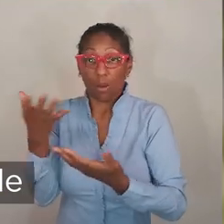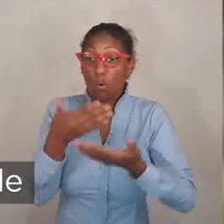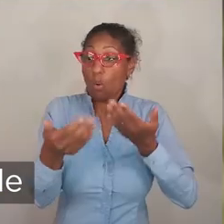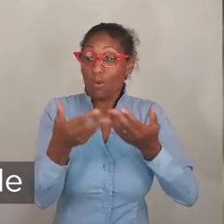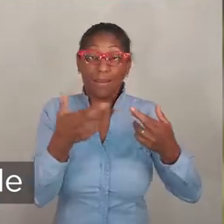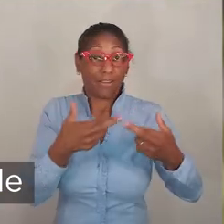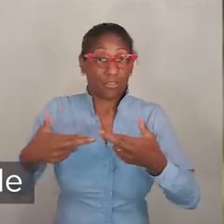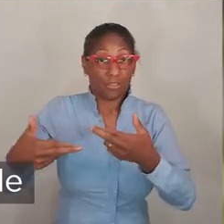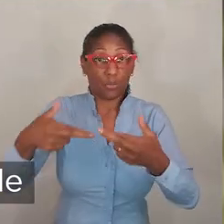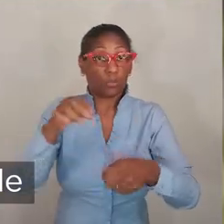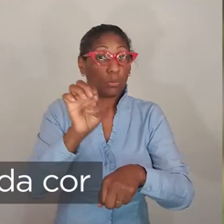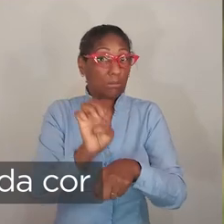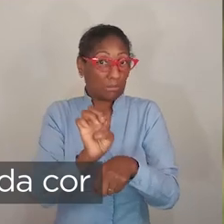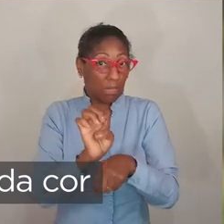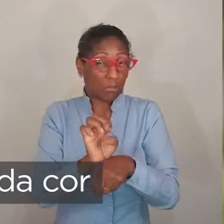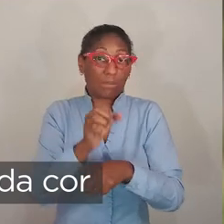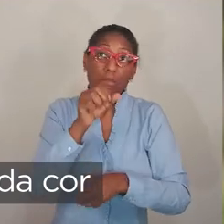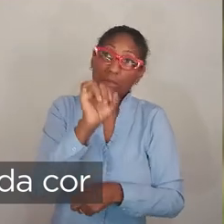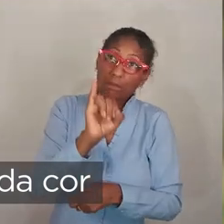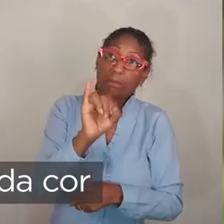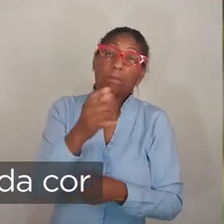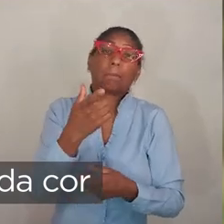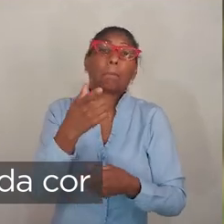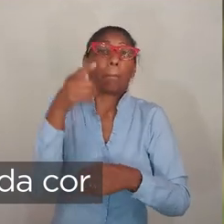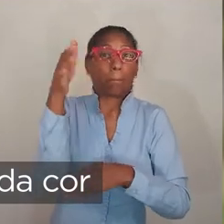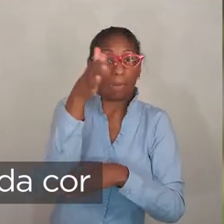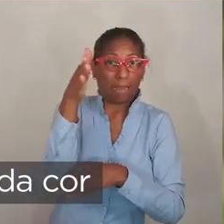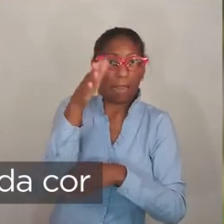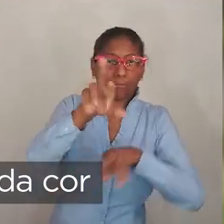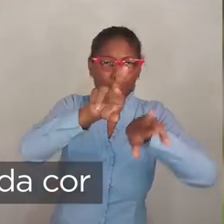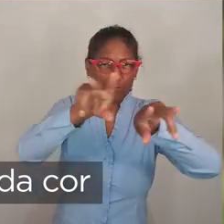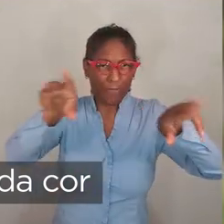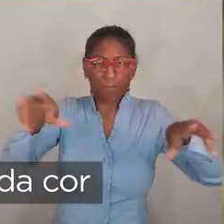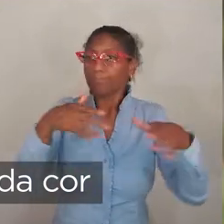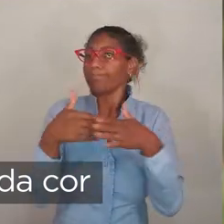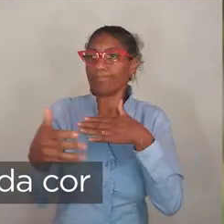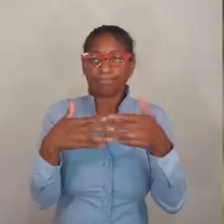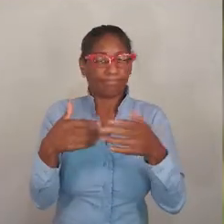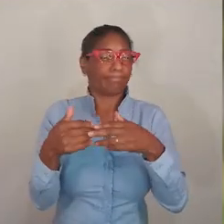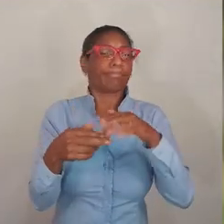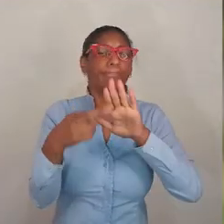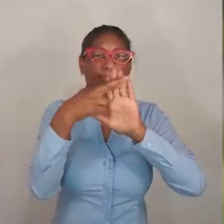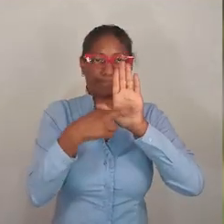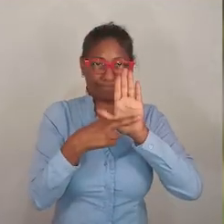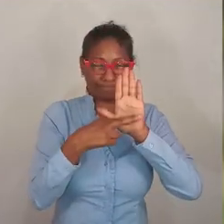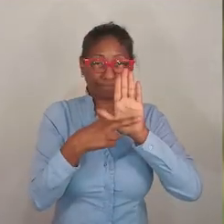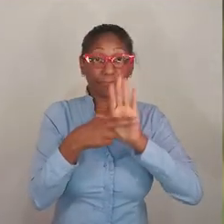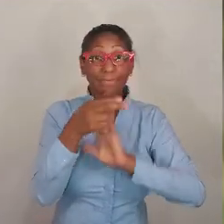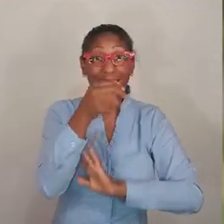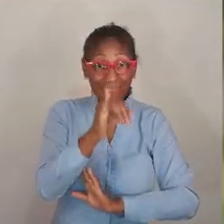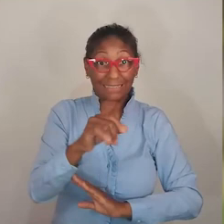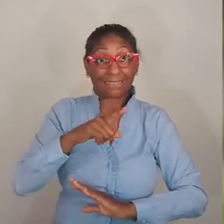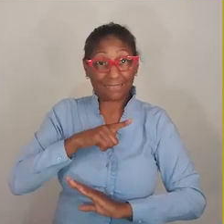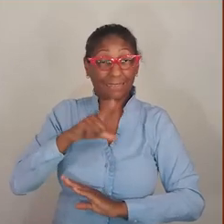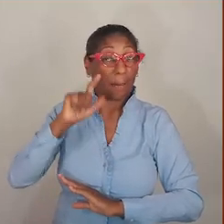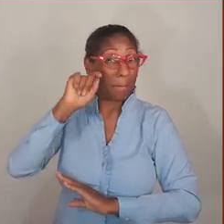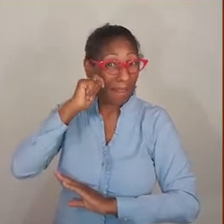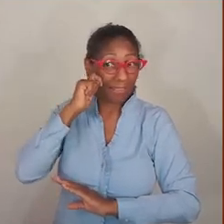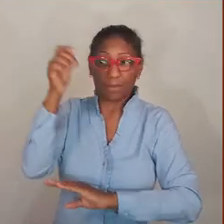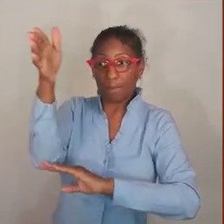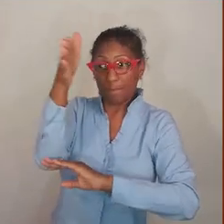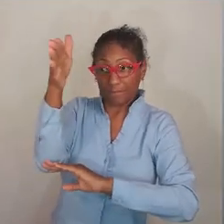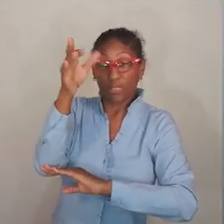suspensão geral de atividades vale para todas as regiões do Estado, independentemente da cor da bandeira em que estejam classificadas.